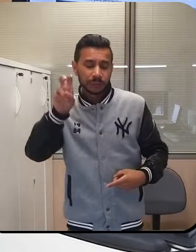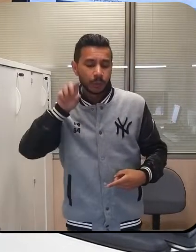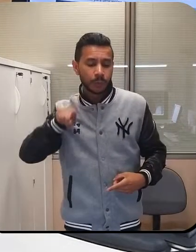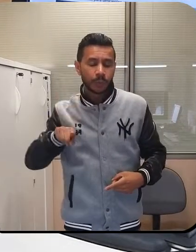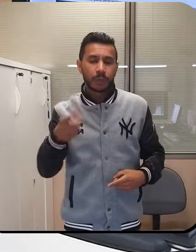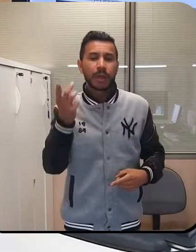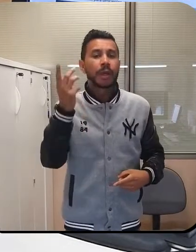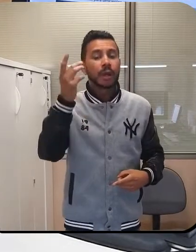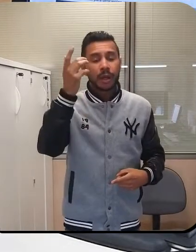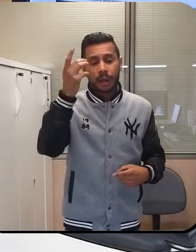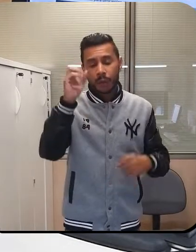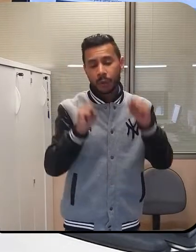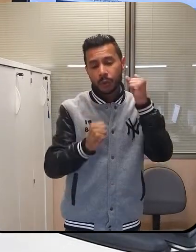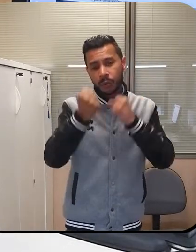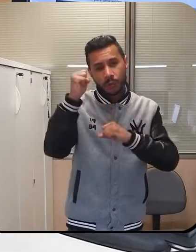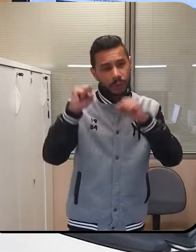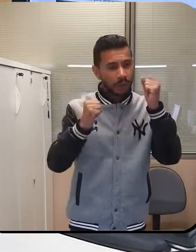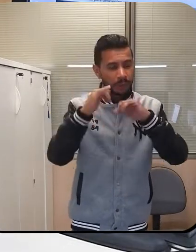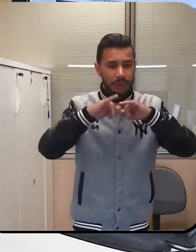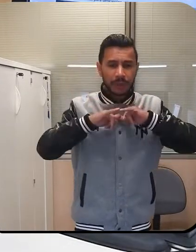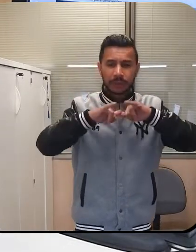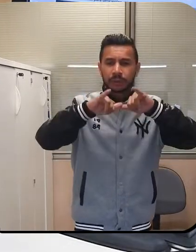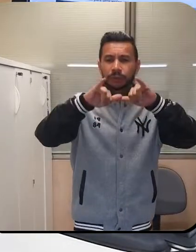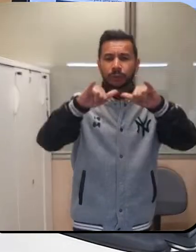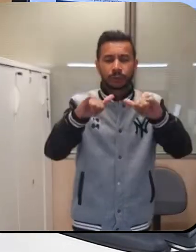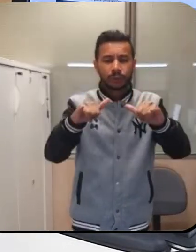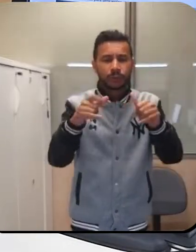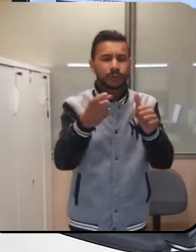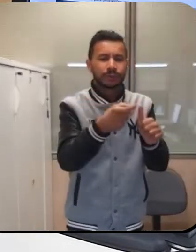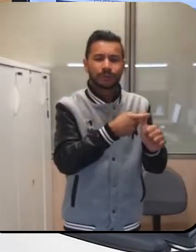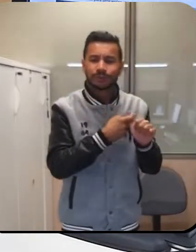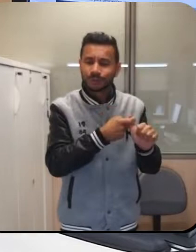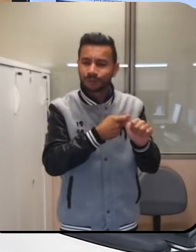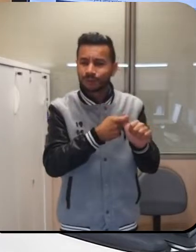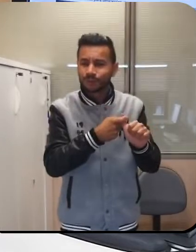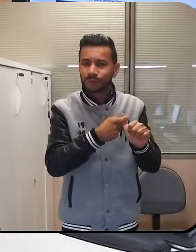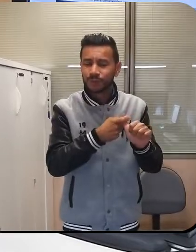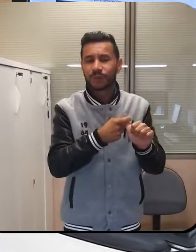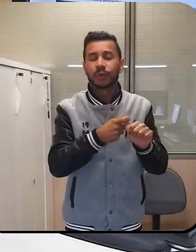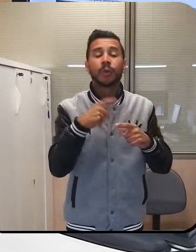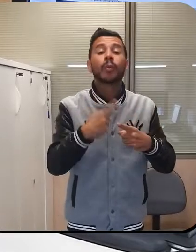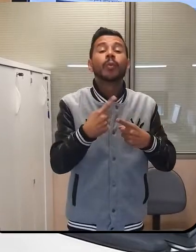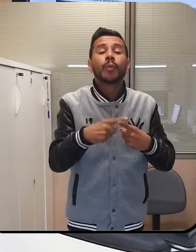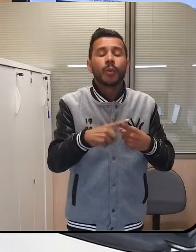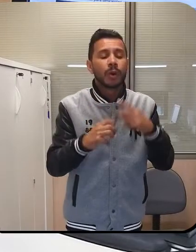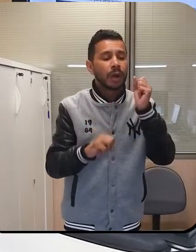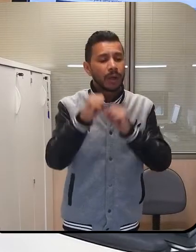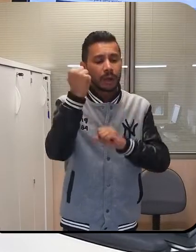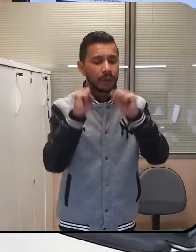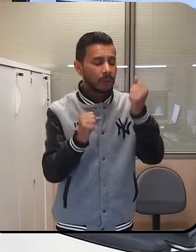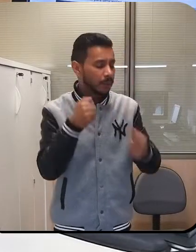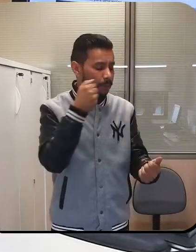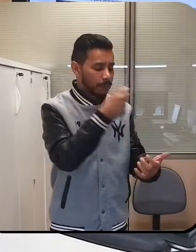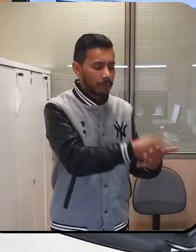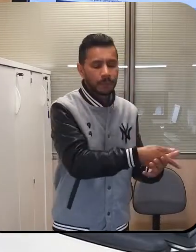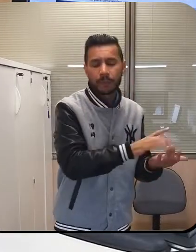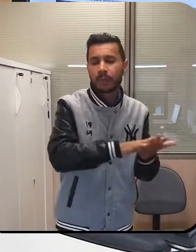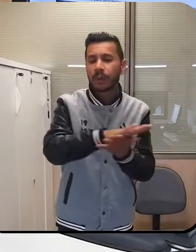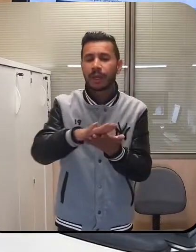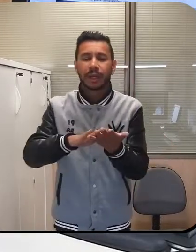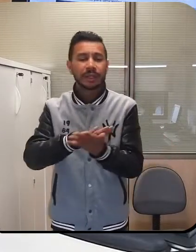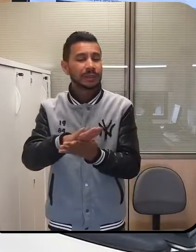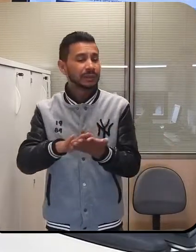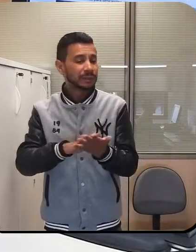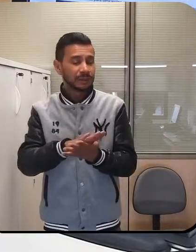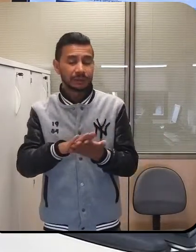32 bilhões. 8 milhões de trabalhadores estão na mão porque essas empresas não pagam. Mas o governo Bolsonaro